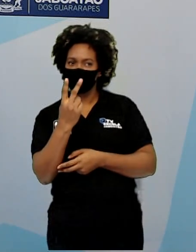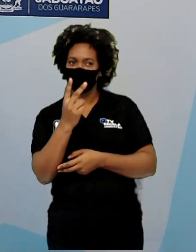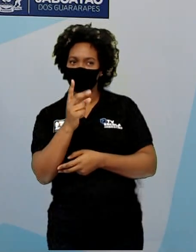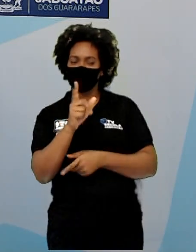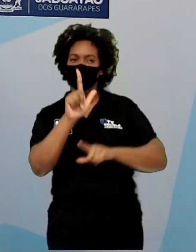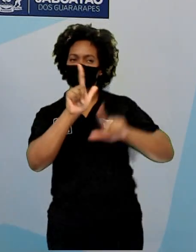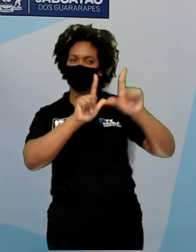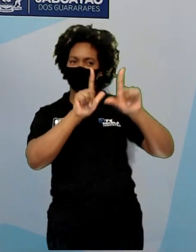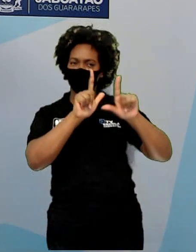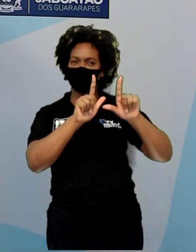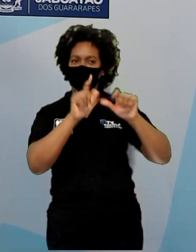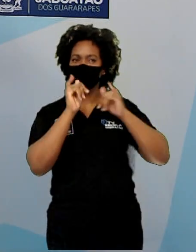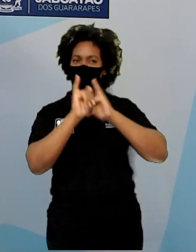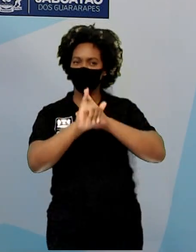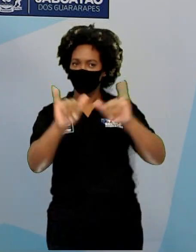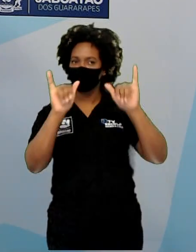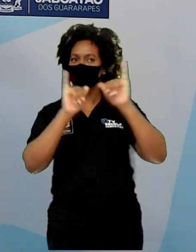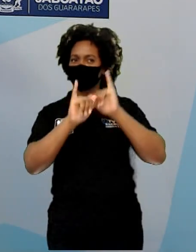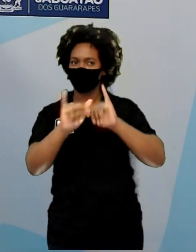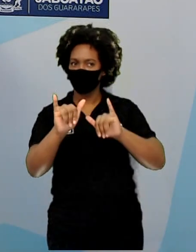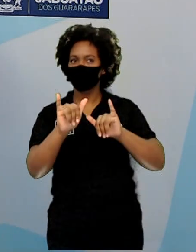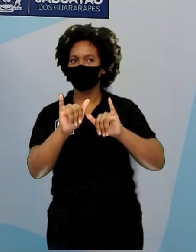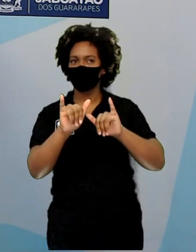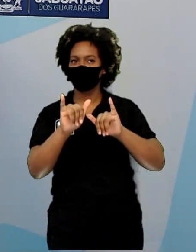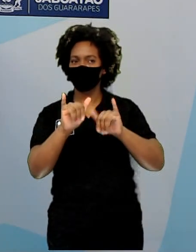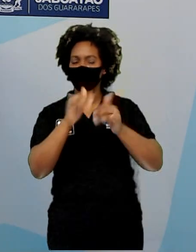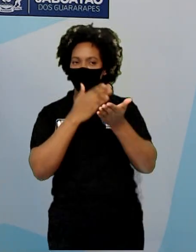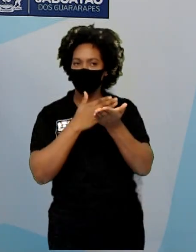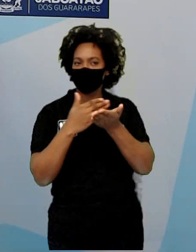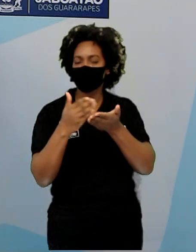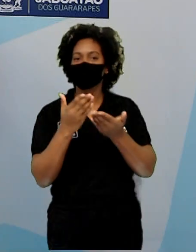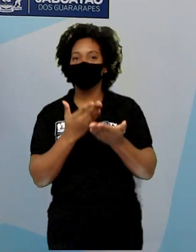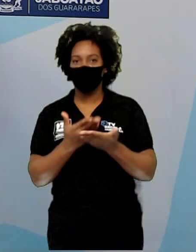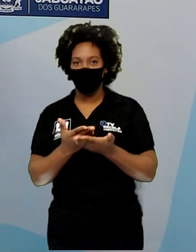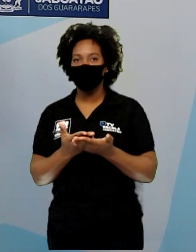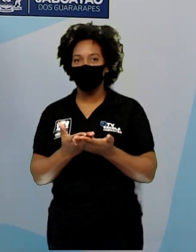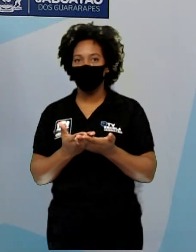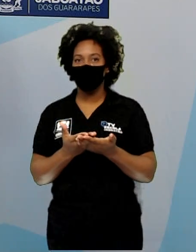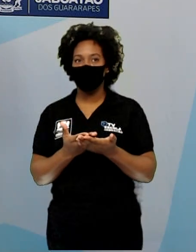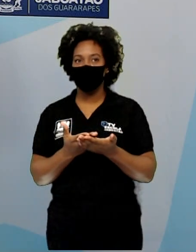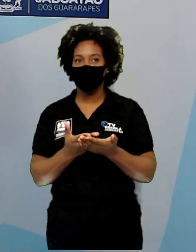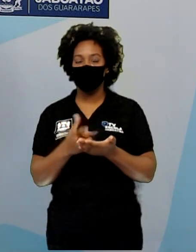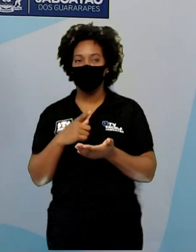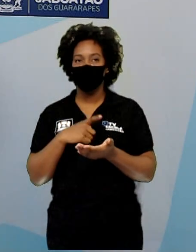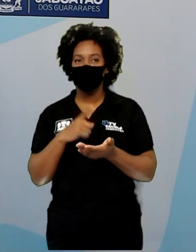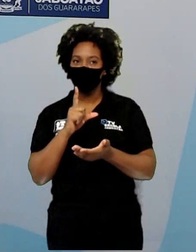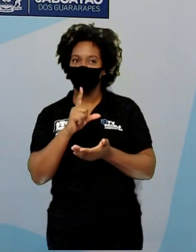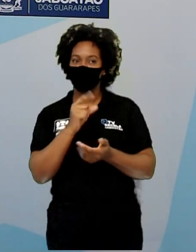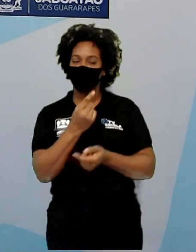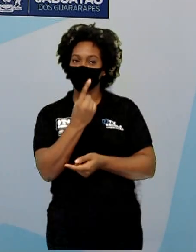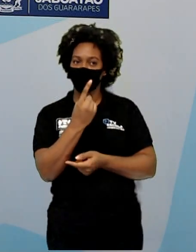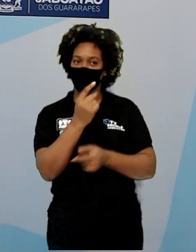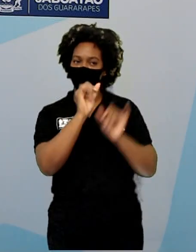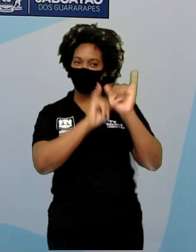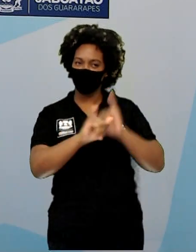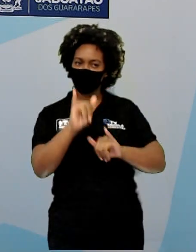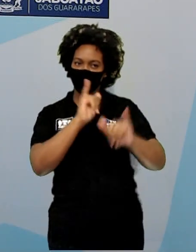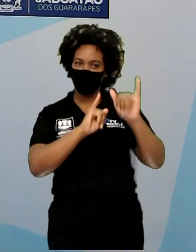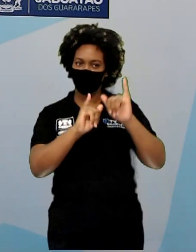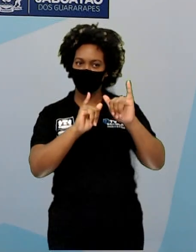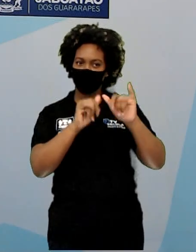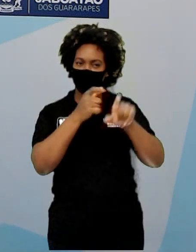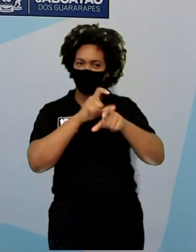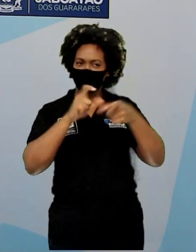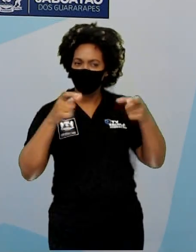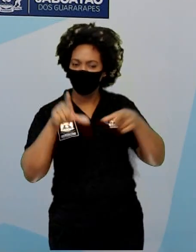anúncios para poder iniciar a nossa aula. Aqui eu tenho o seguinte anúncio. A grandeza não